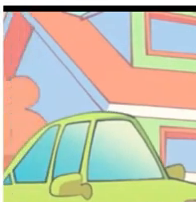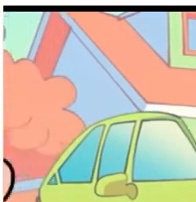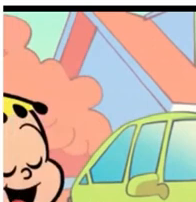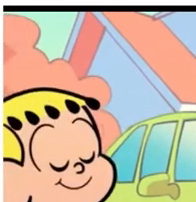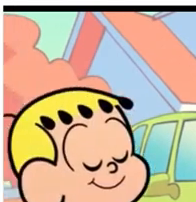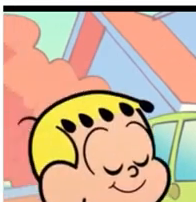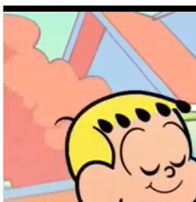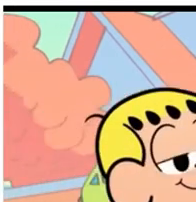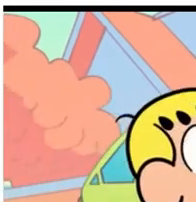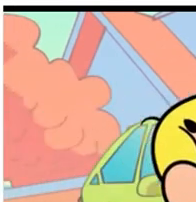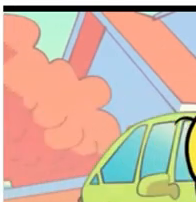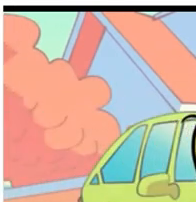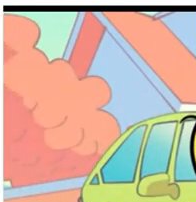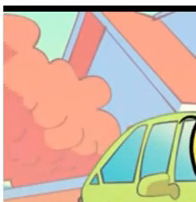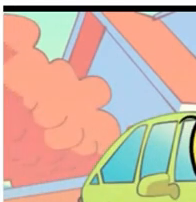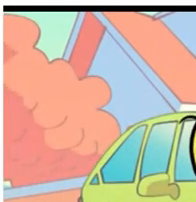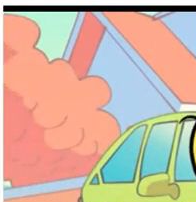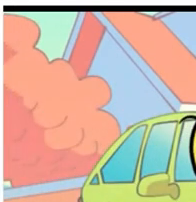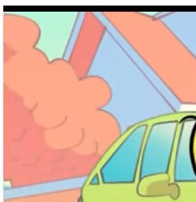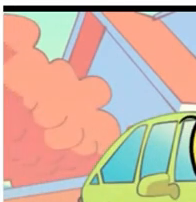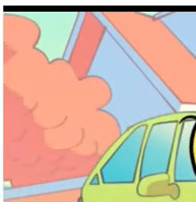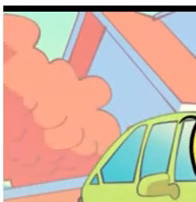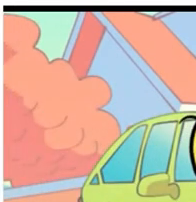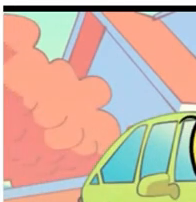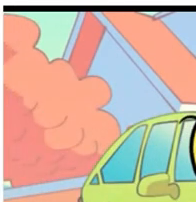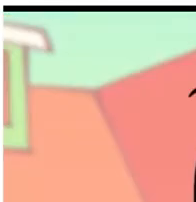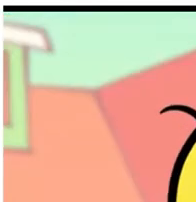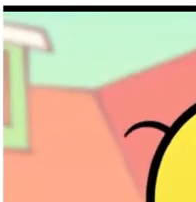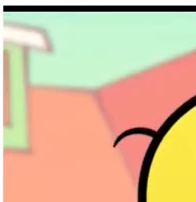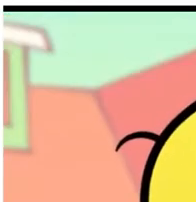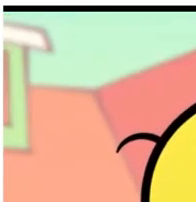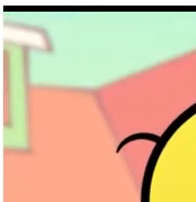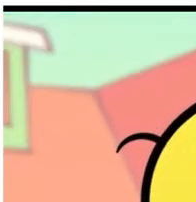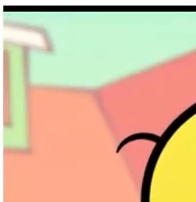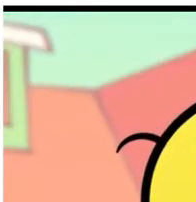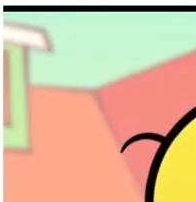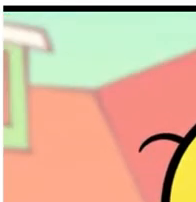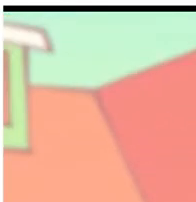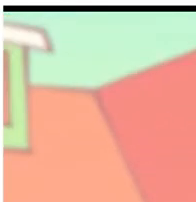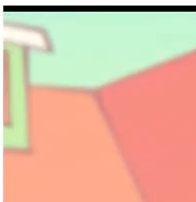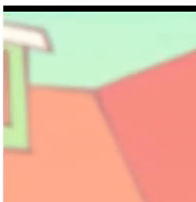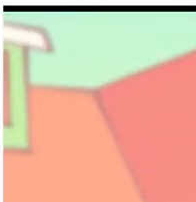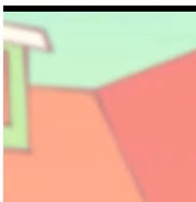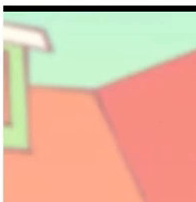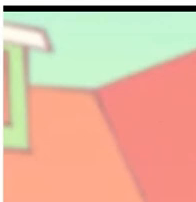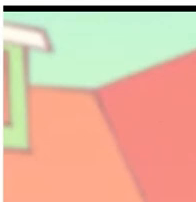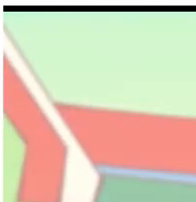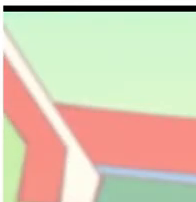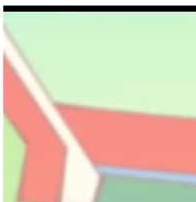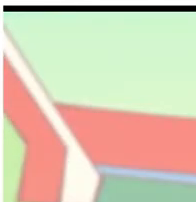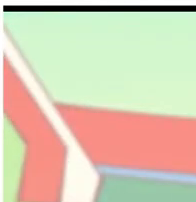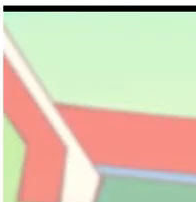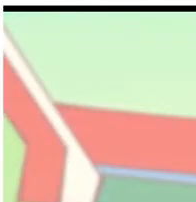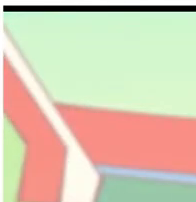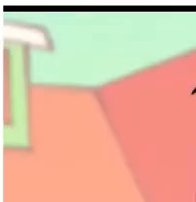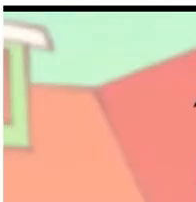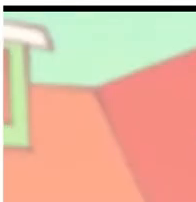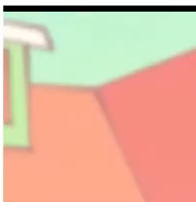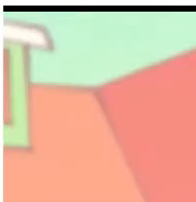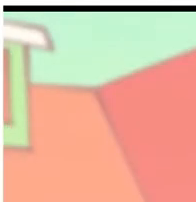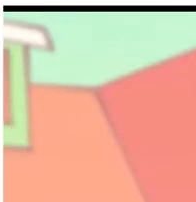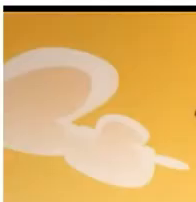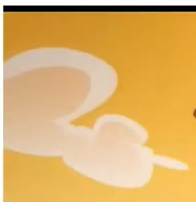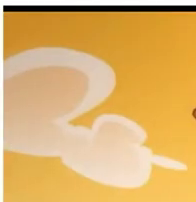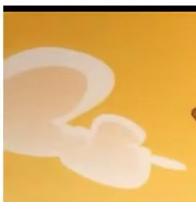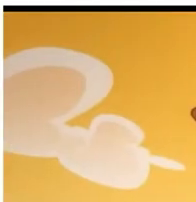Eu tenho a resposta! Frejinha, de onde você veio, criatura? O povo brasileiro é fruto da miscigenação. Miscigen o quê?